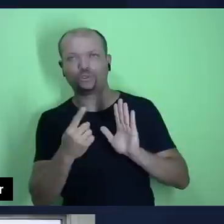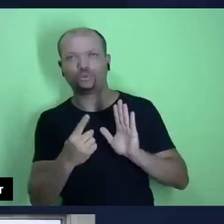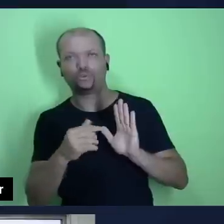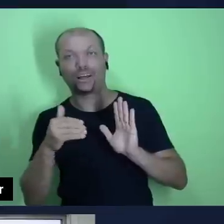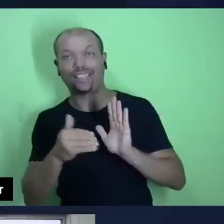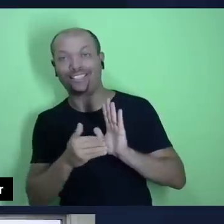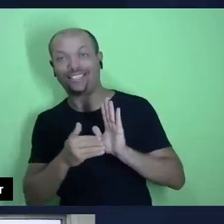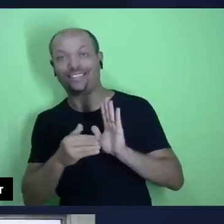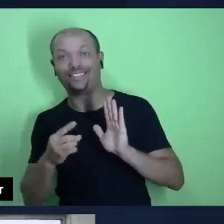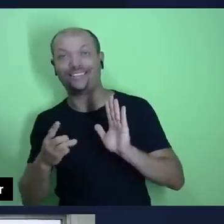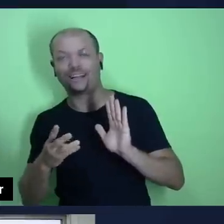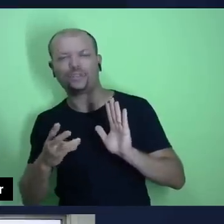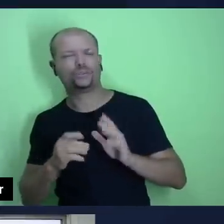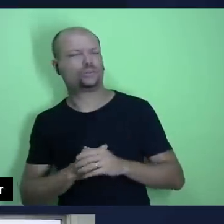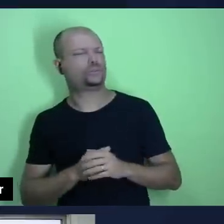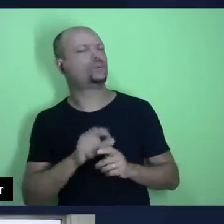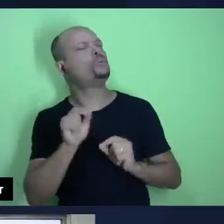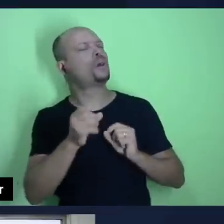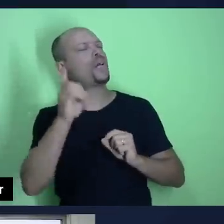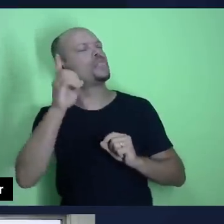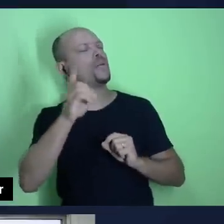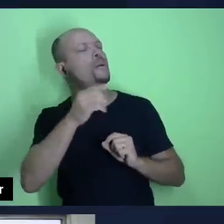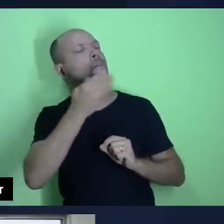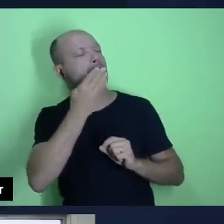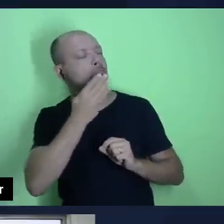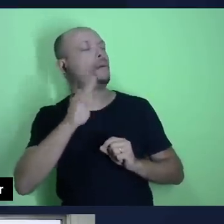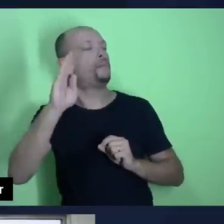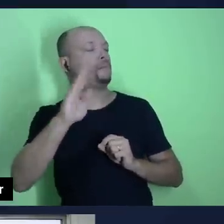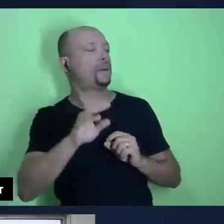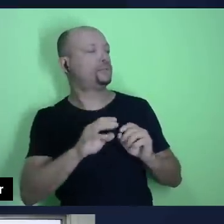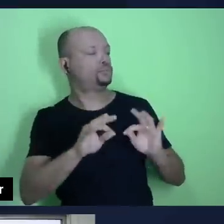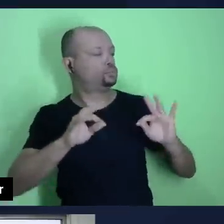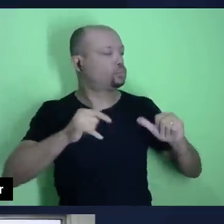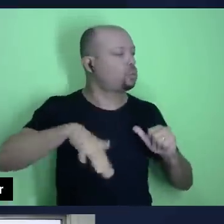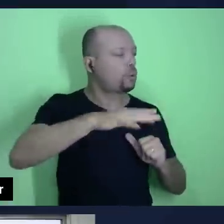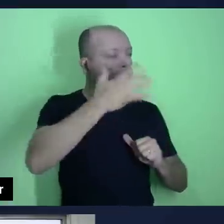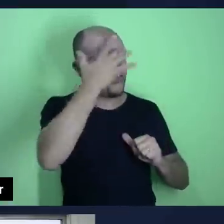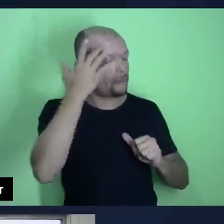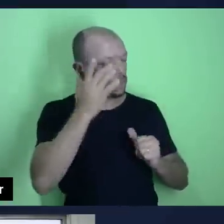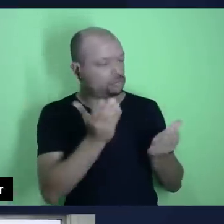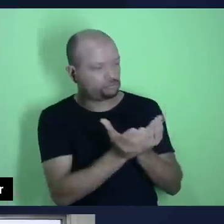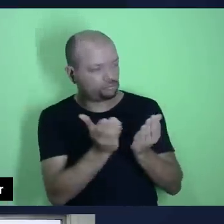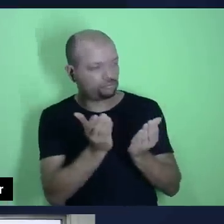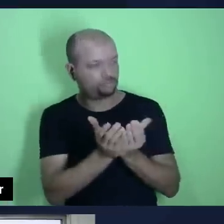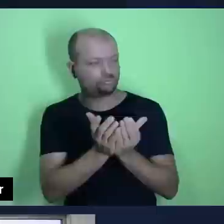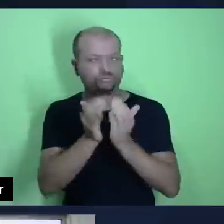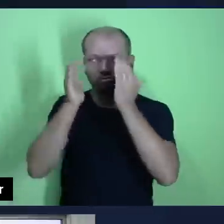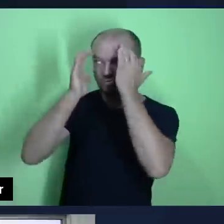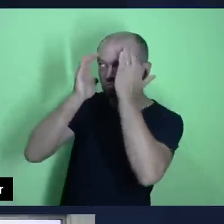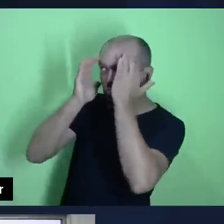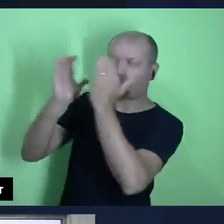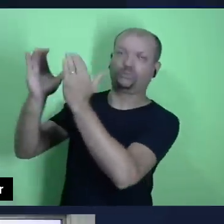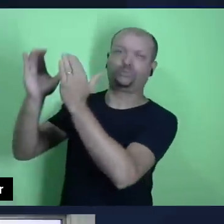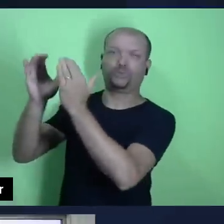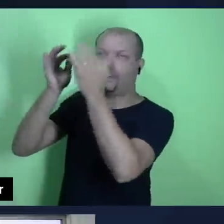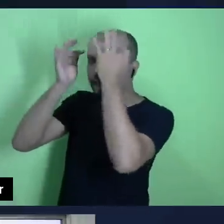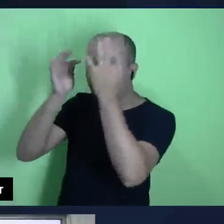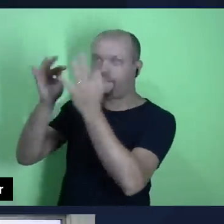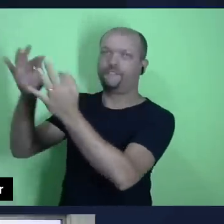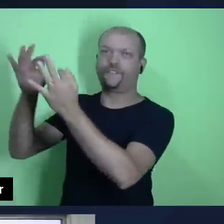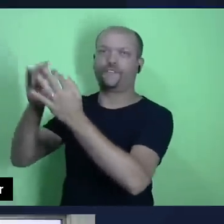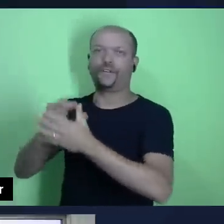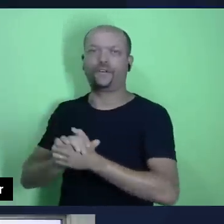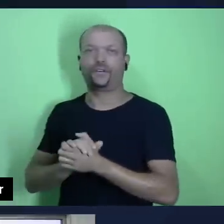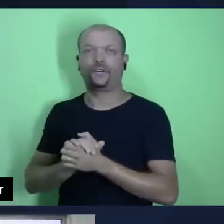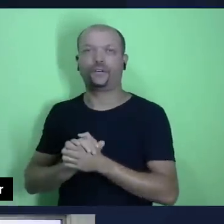o que que Deus promete fazer para o cristão que se mantém obediente a ele e e